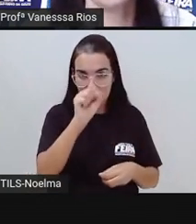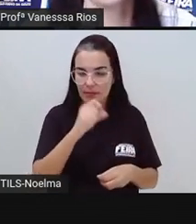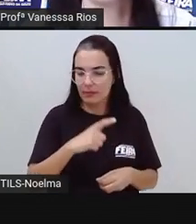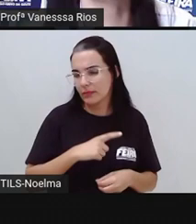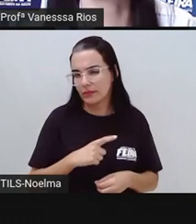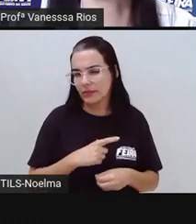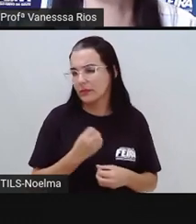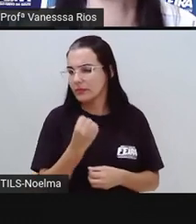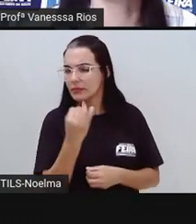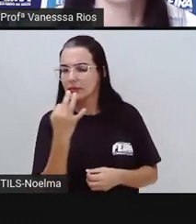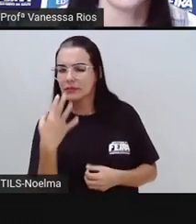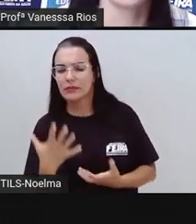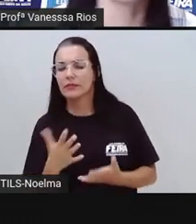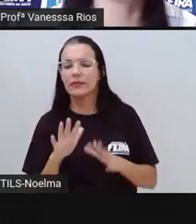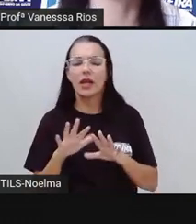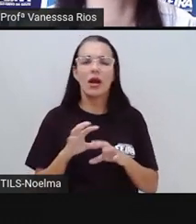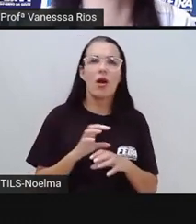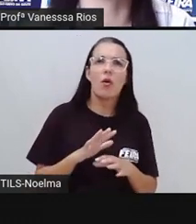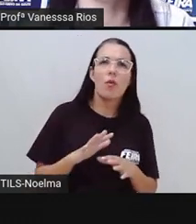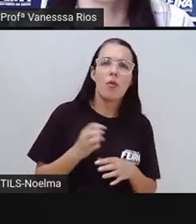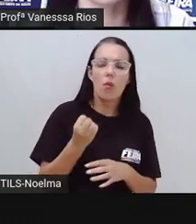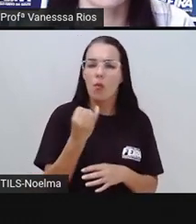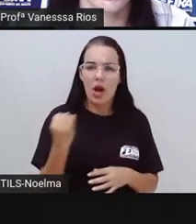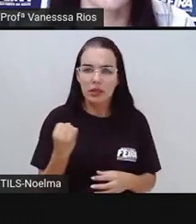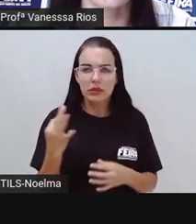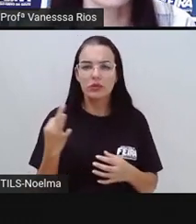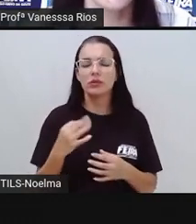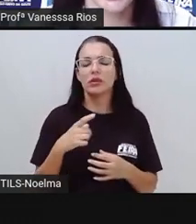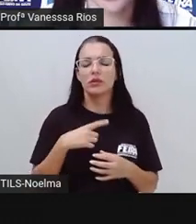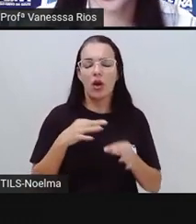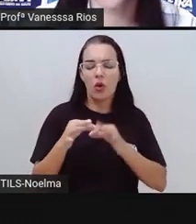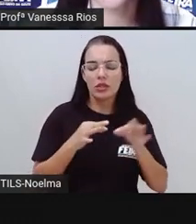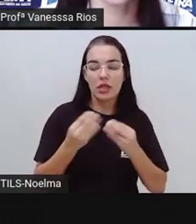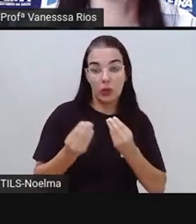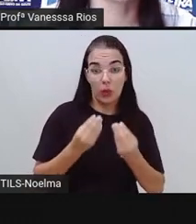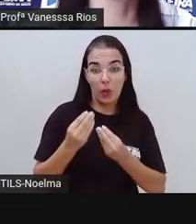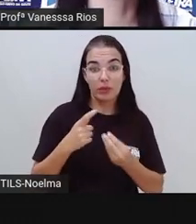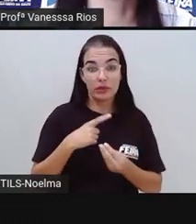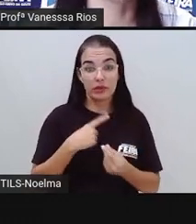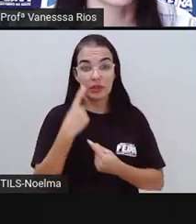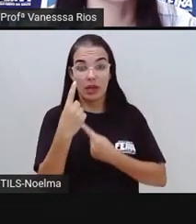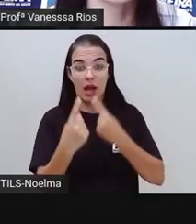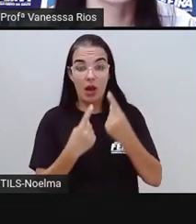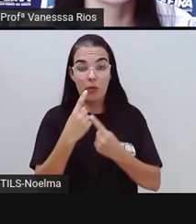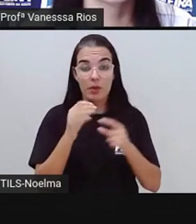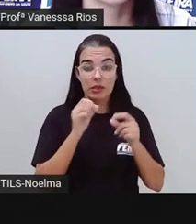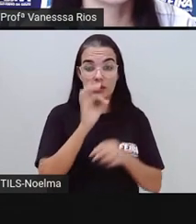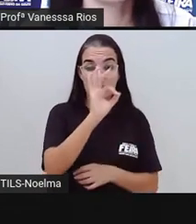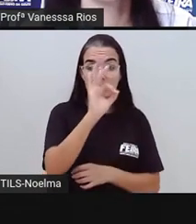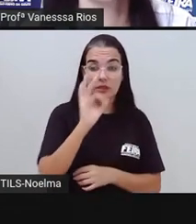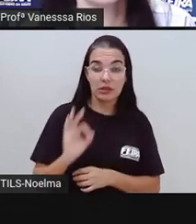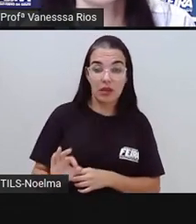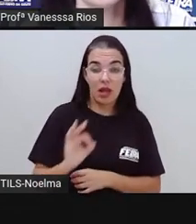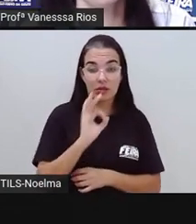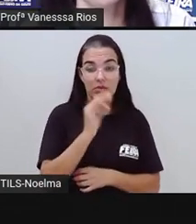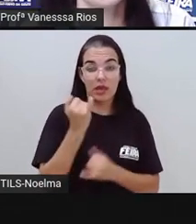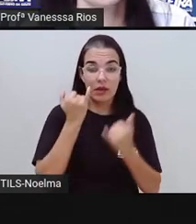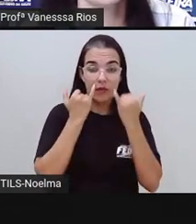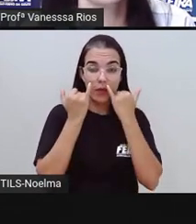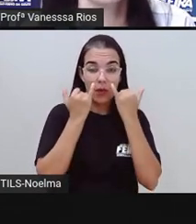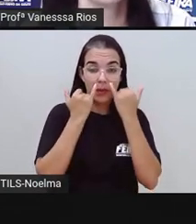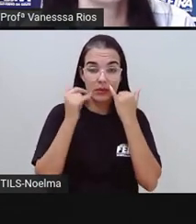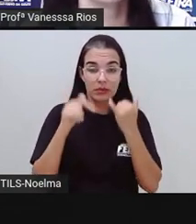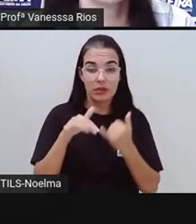Santana possui, quais são eles, como estão organizados, a Pró trouxe aqui alguns dados relacionados à